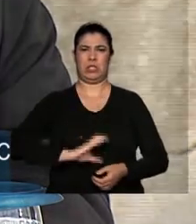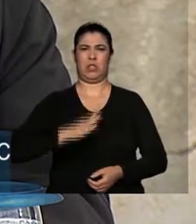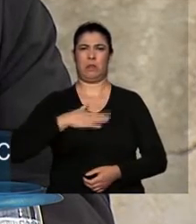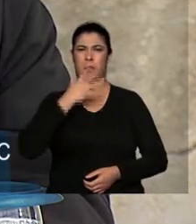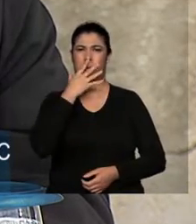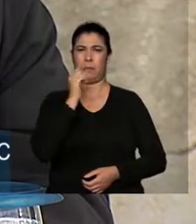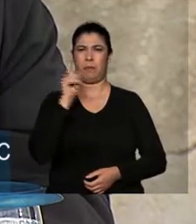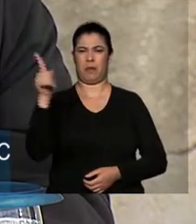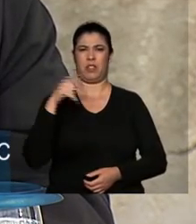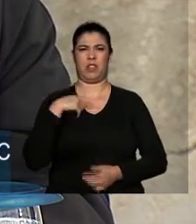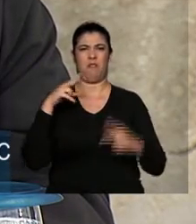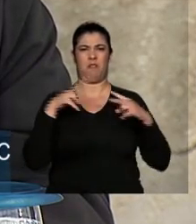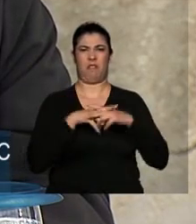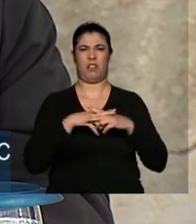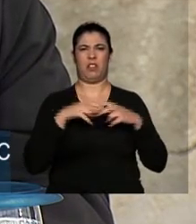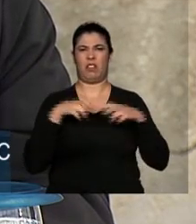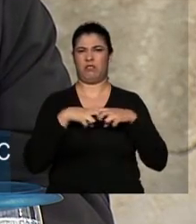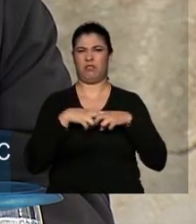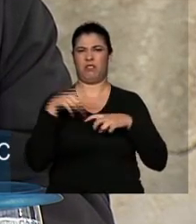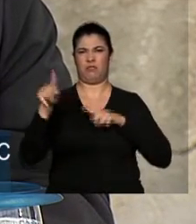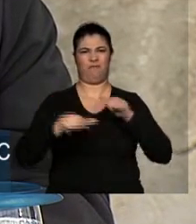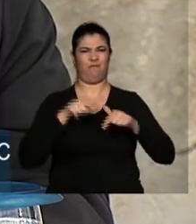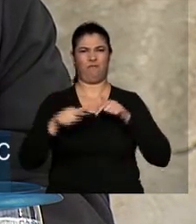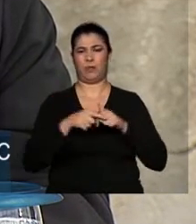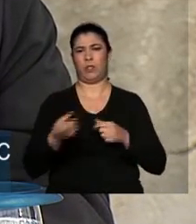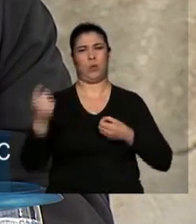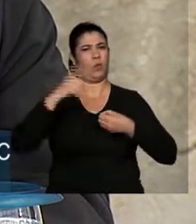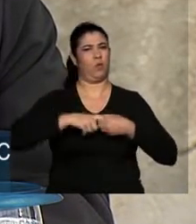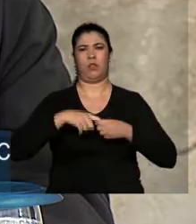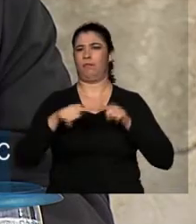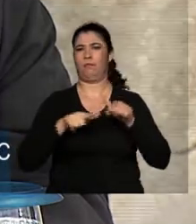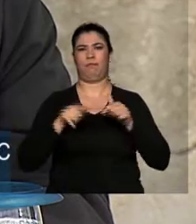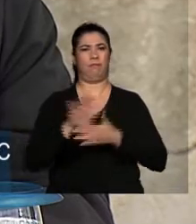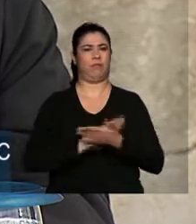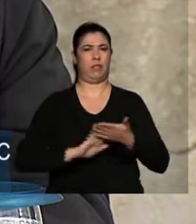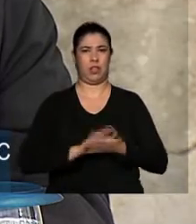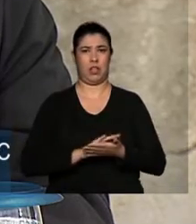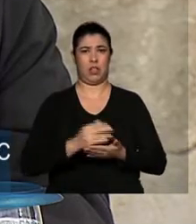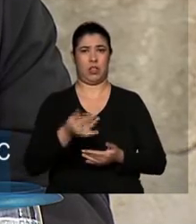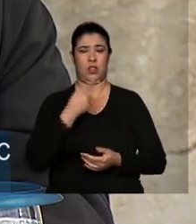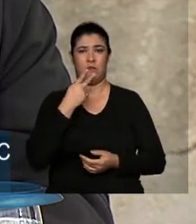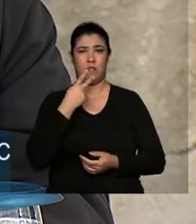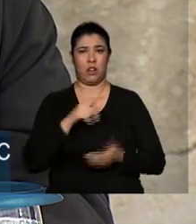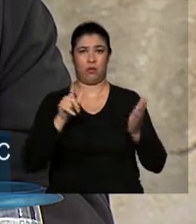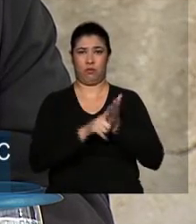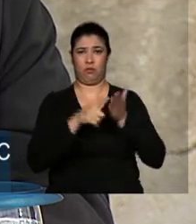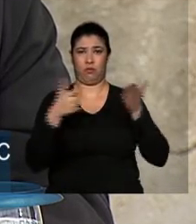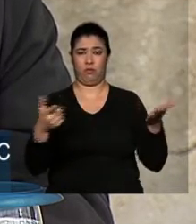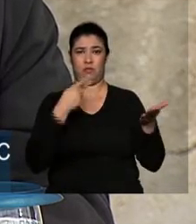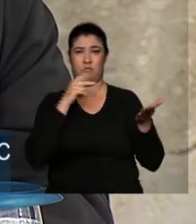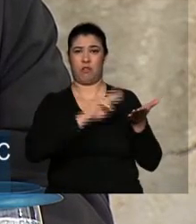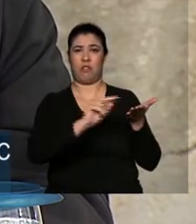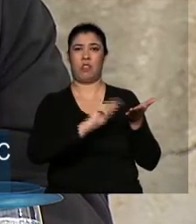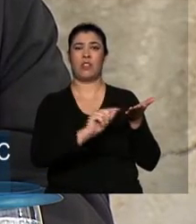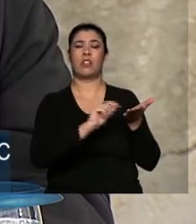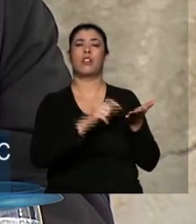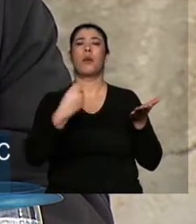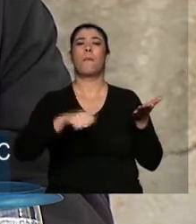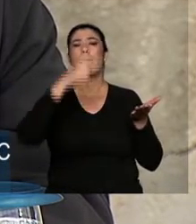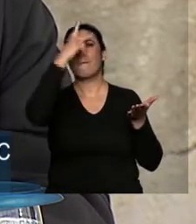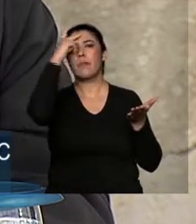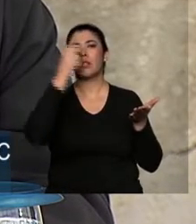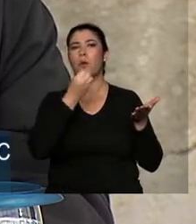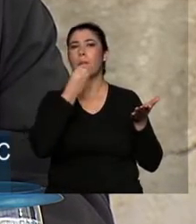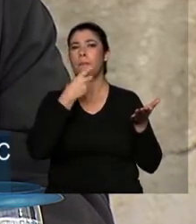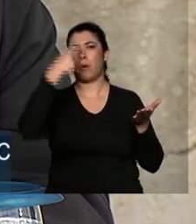um acidente do trabalho e nunca mais pôde trabalhar. E já me disse que quando os jornais pedem pessoas de boa aparência, nem adianta os negros